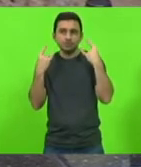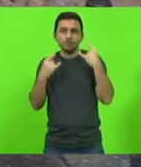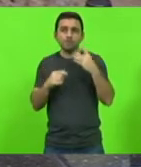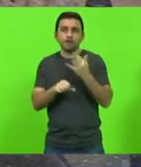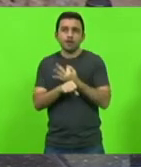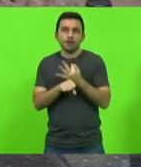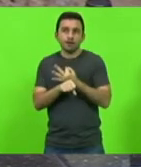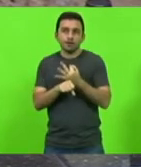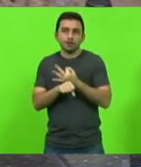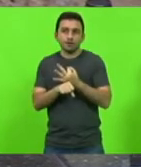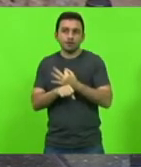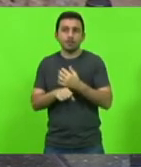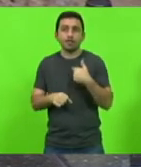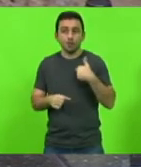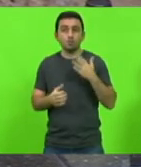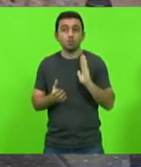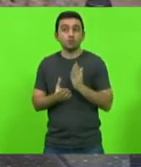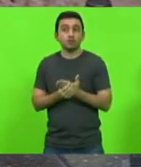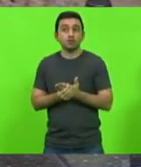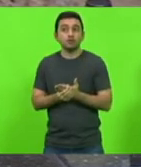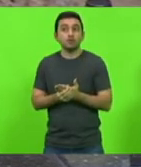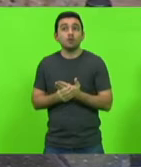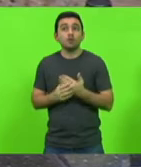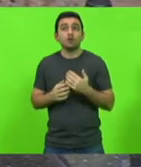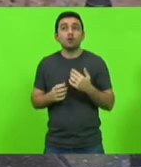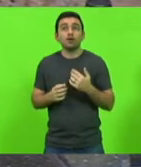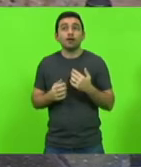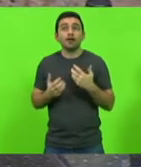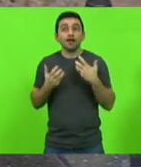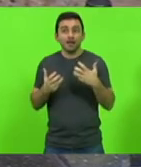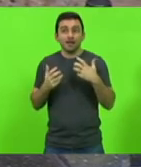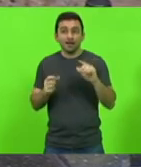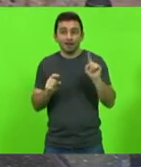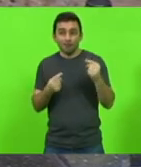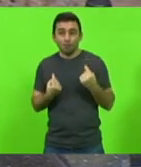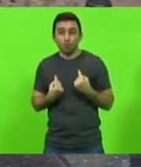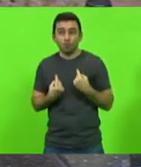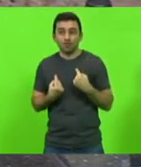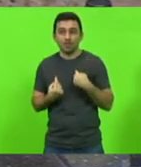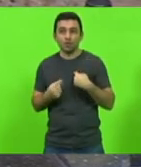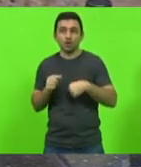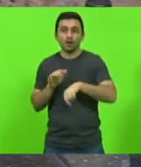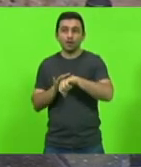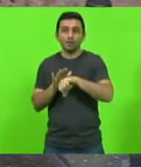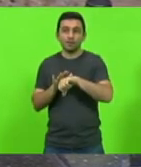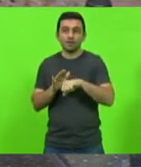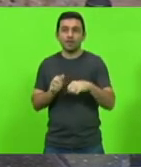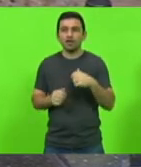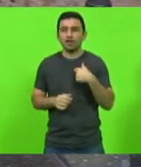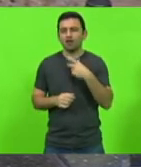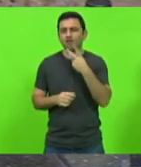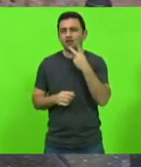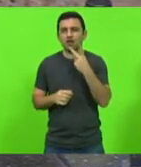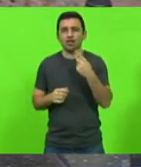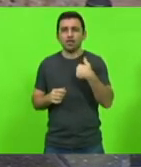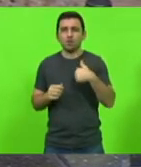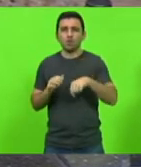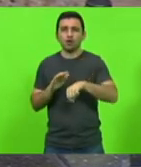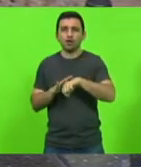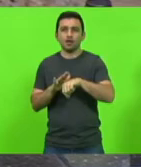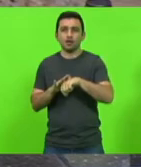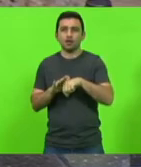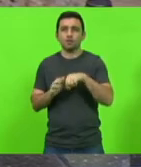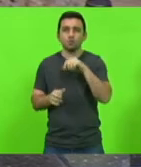e aí eu estou sendo processado porque estão querendo me incriminar dizer que eu cometi um crime porque eu fiz